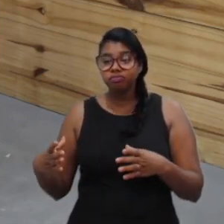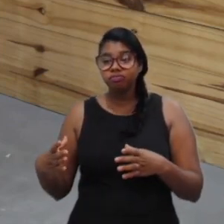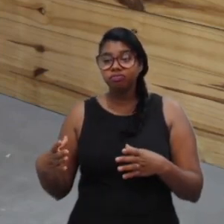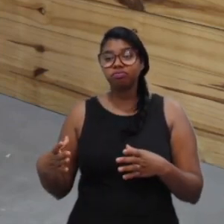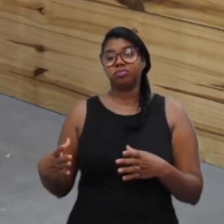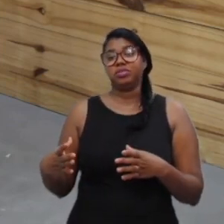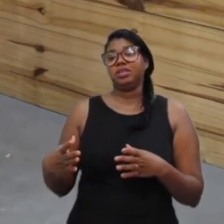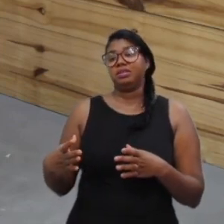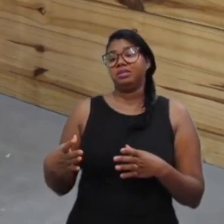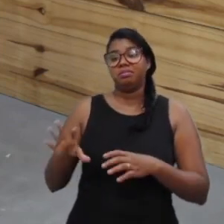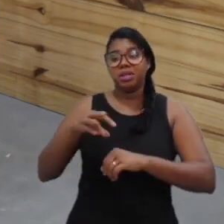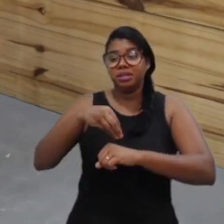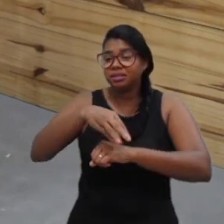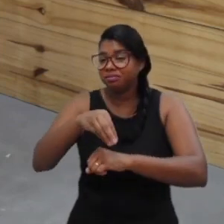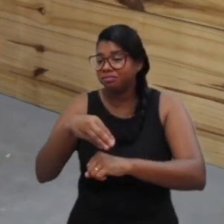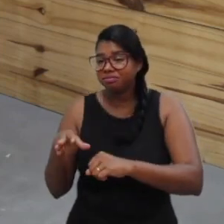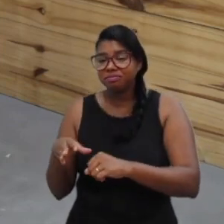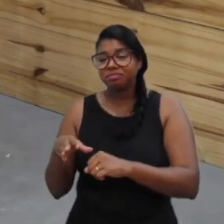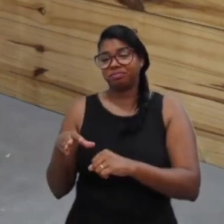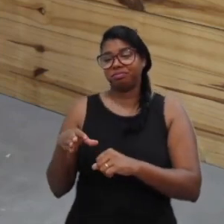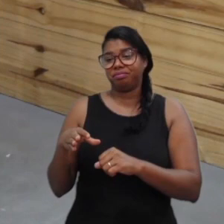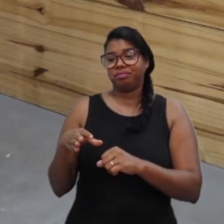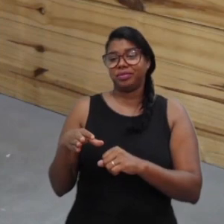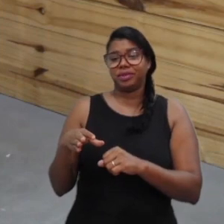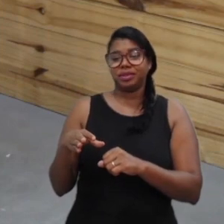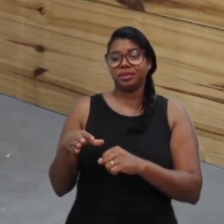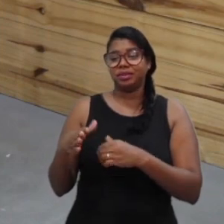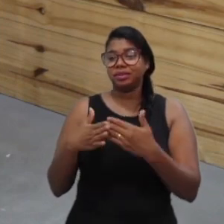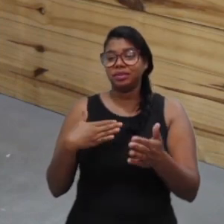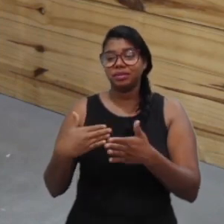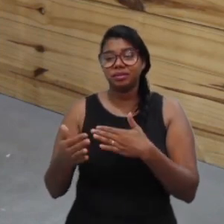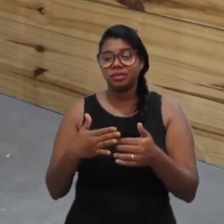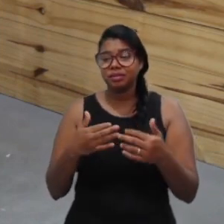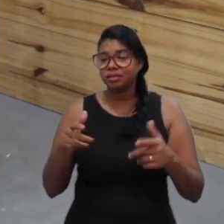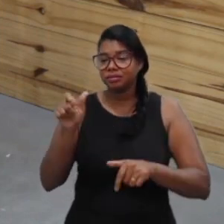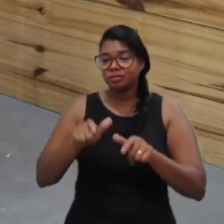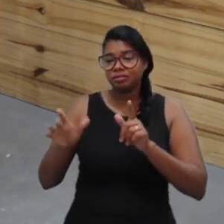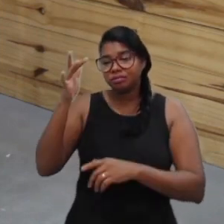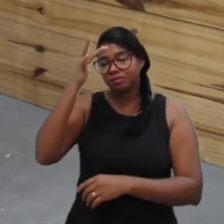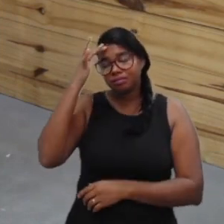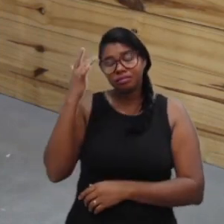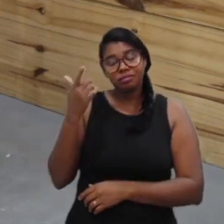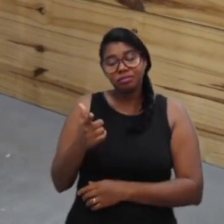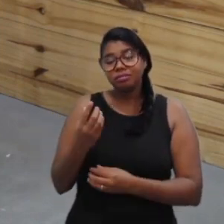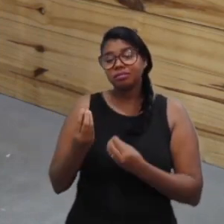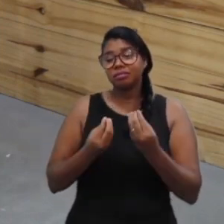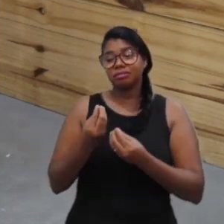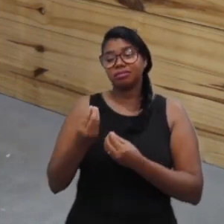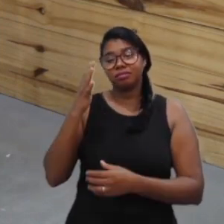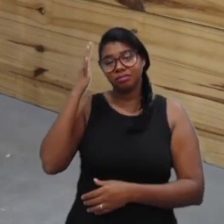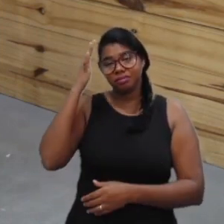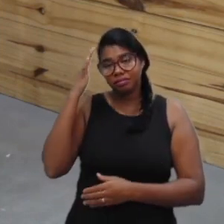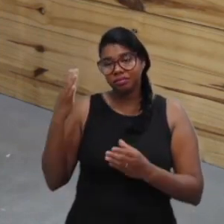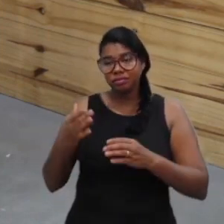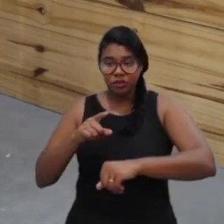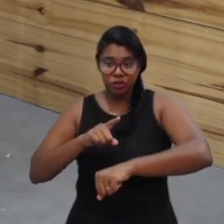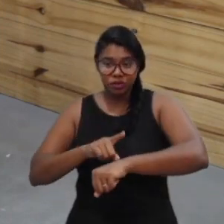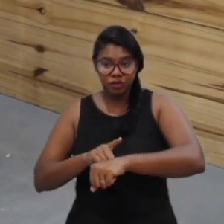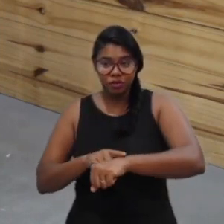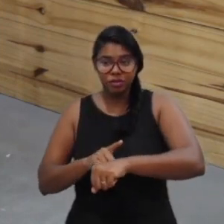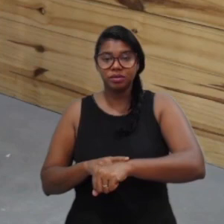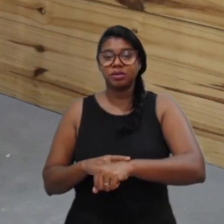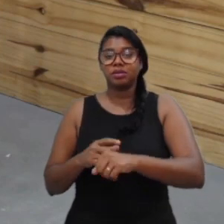distribuída as atividades. Então, às vezes, um ajuste na equipe, nos horários, na